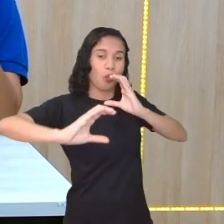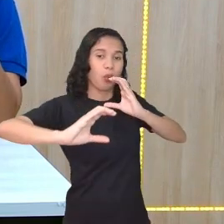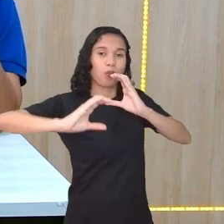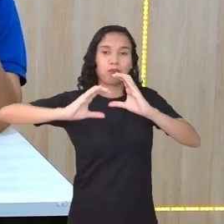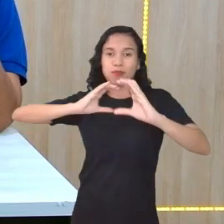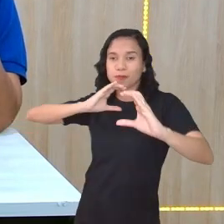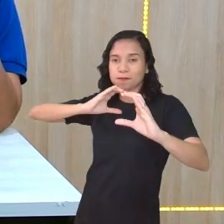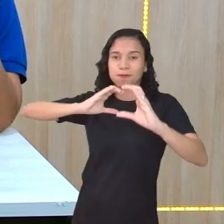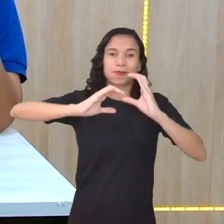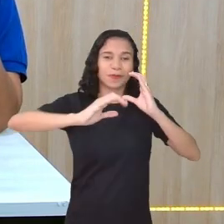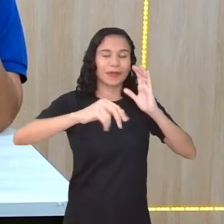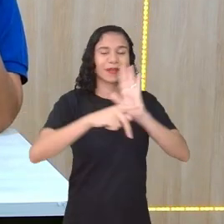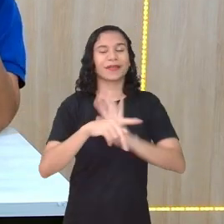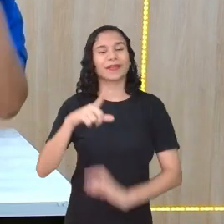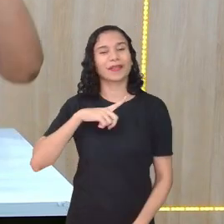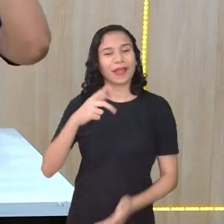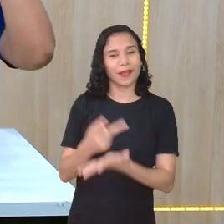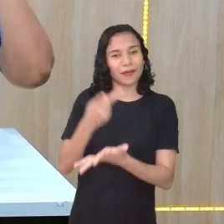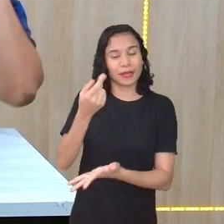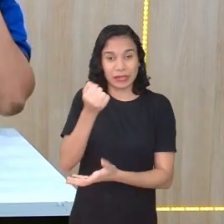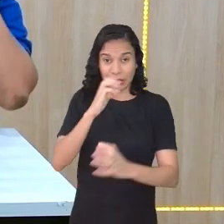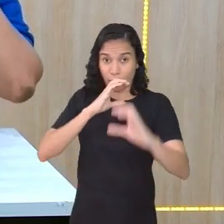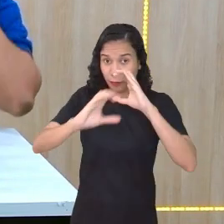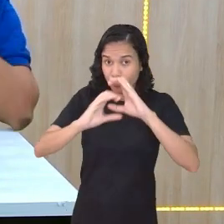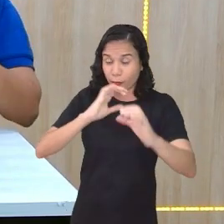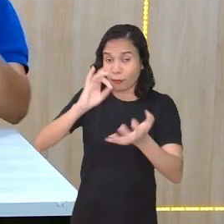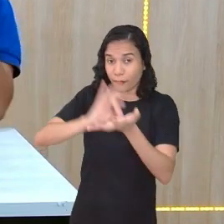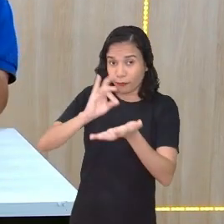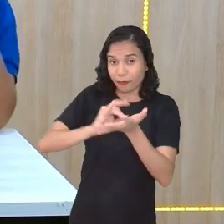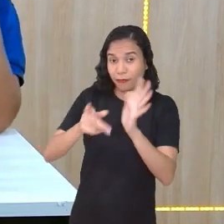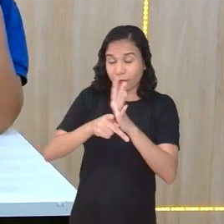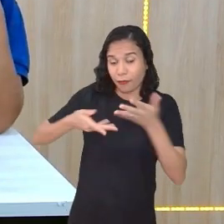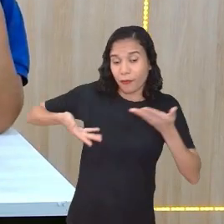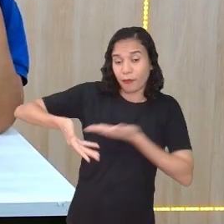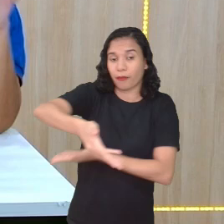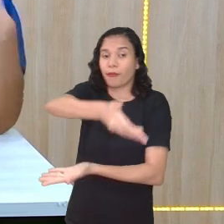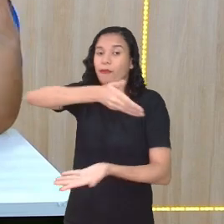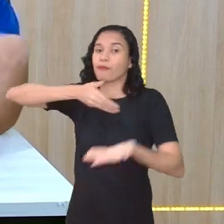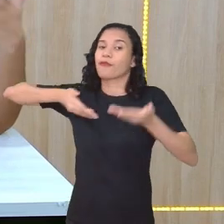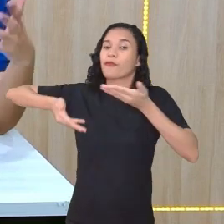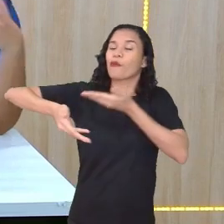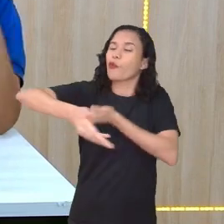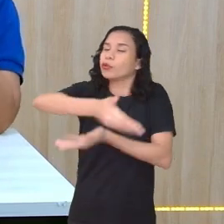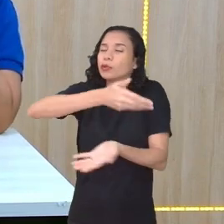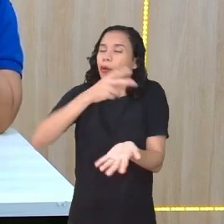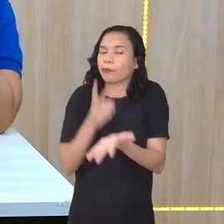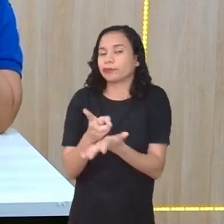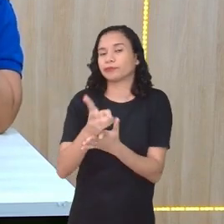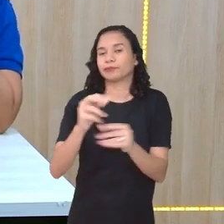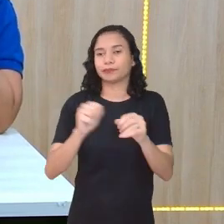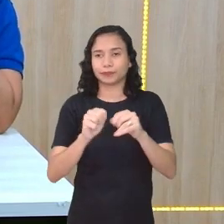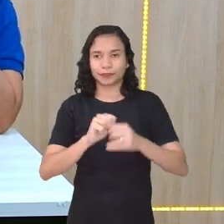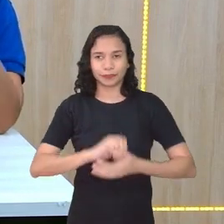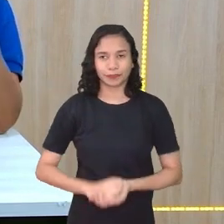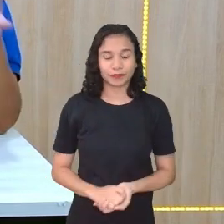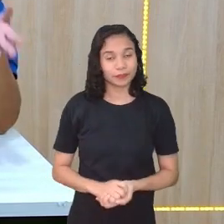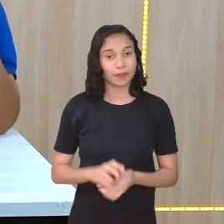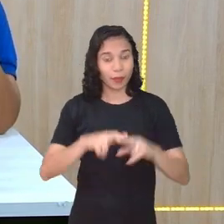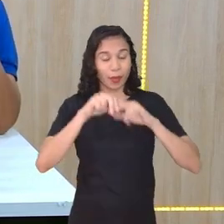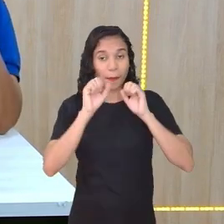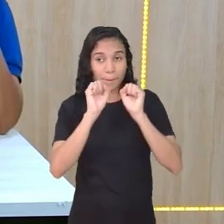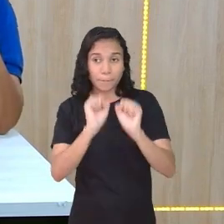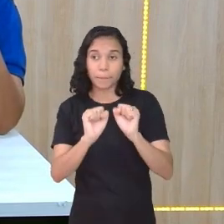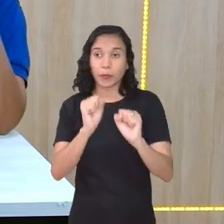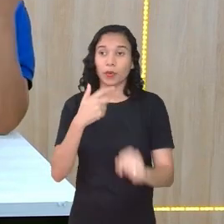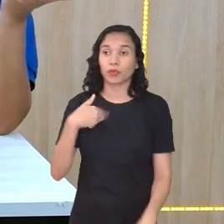da linguagem, exatamente. Se a comunicação está sendo, é, feita. Continuada, feita. É, produzida. E aí, elas